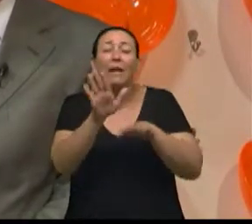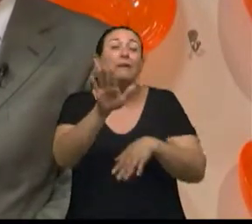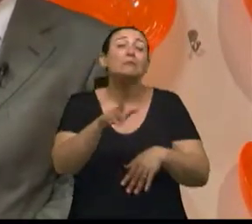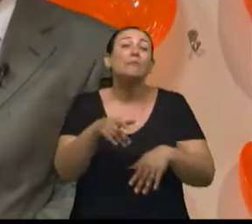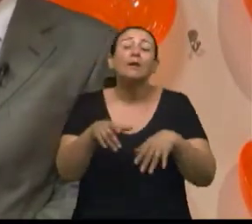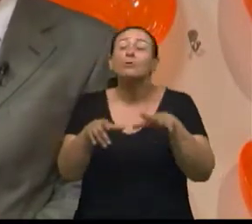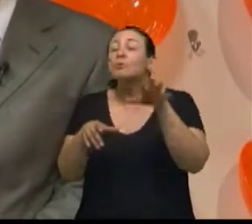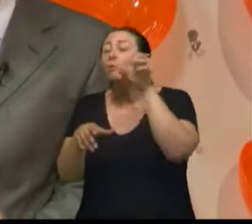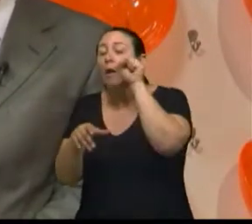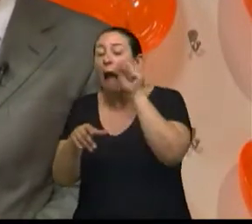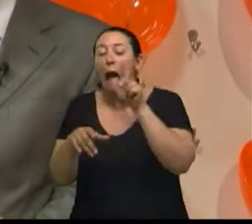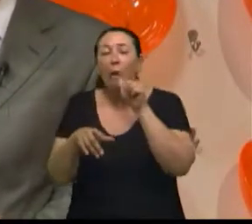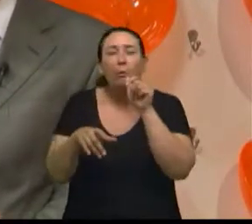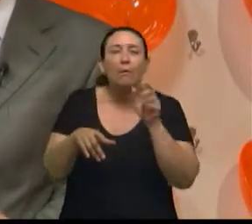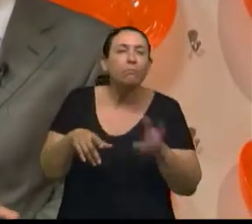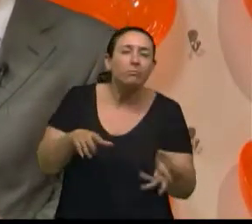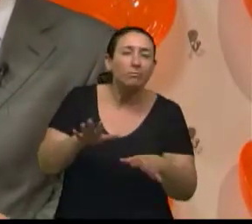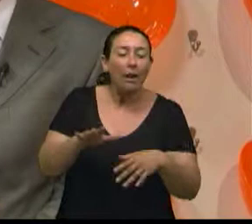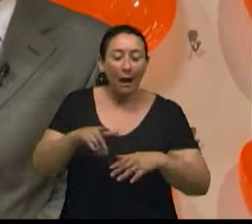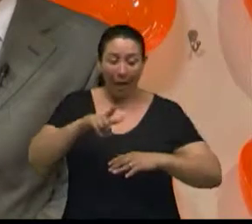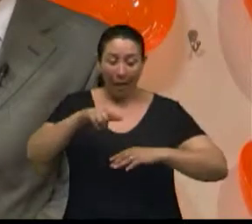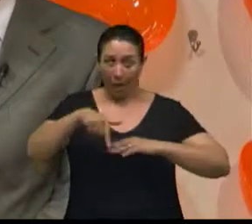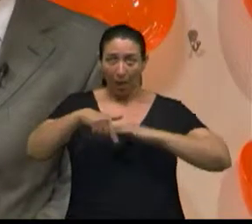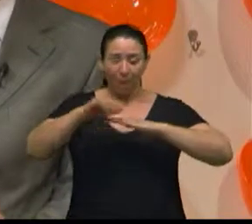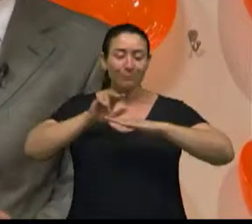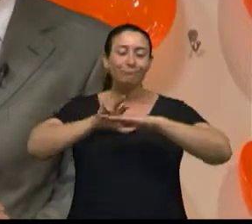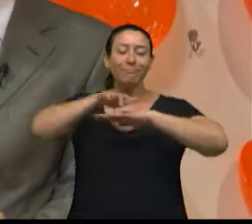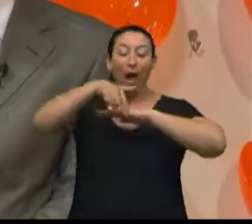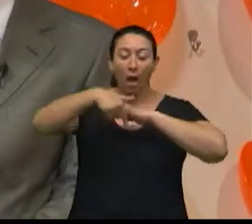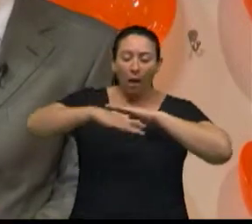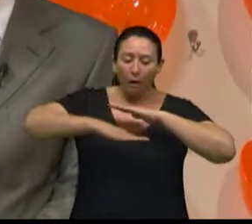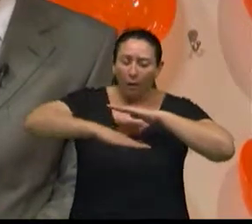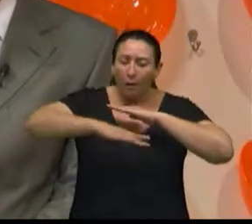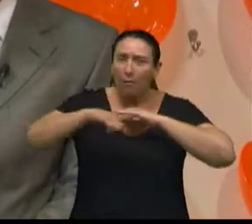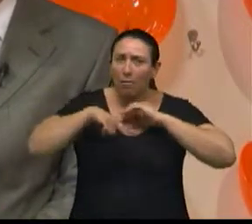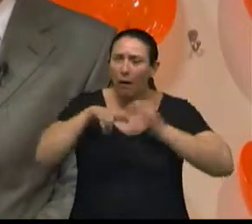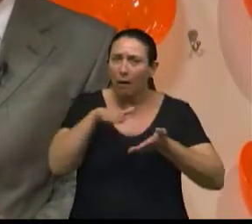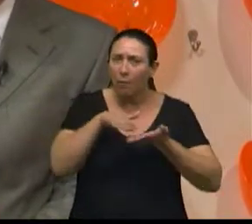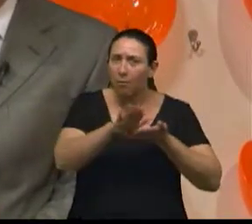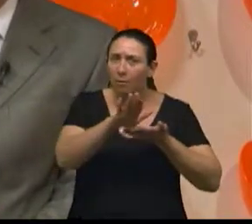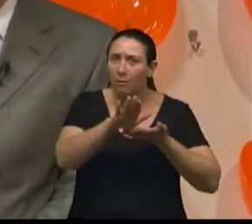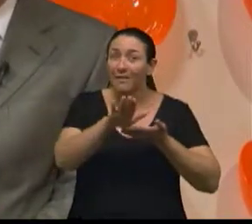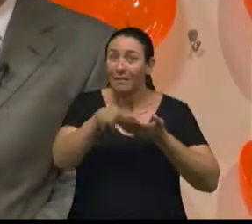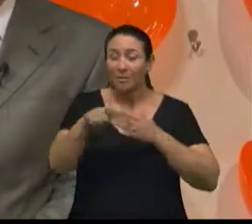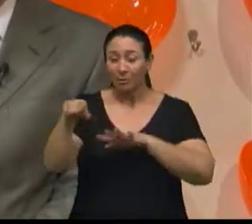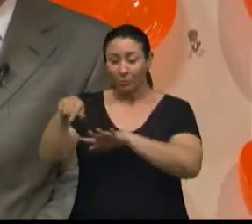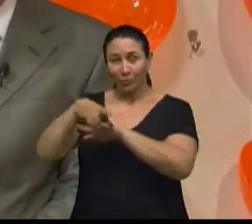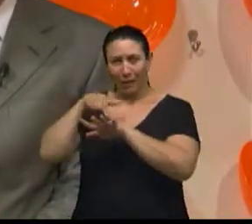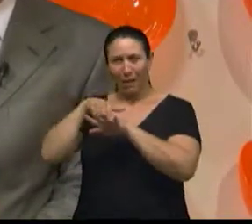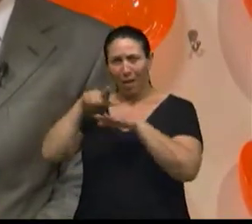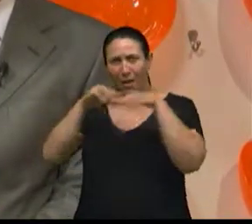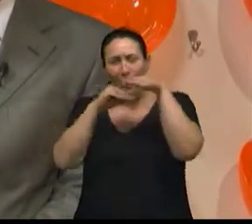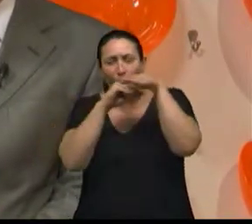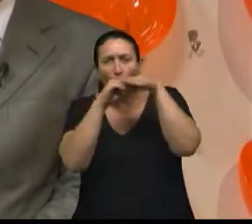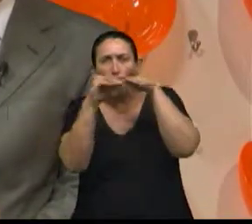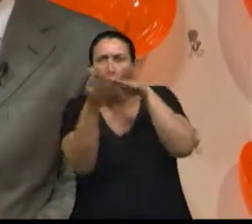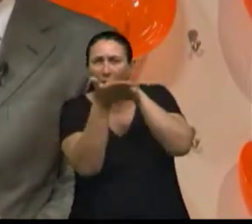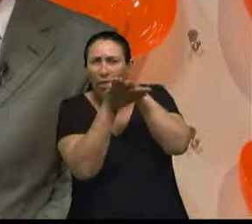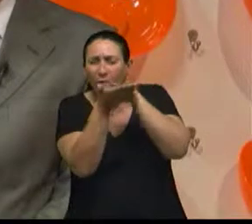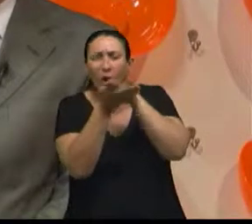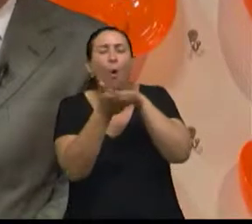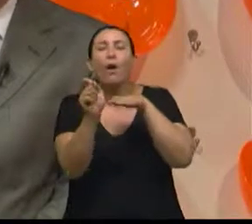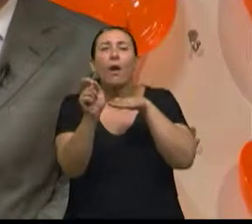antes de deitar e ficou mais o chão molhado. Então, esse tipo de chinelo inadequado, que é um chinelo muito liso,